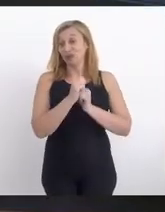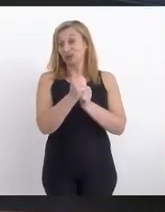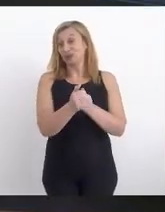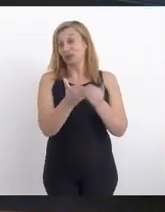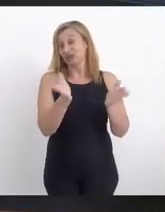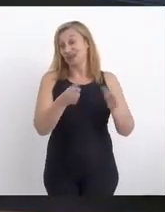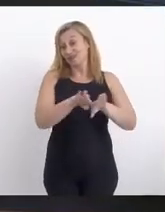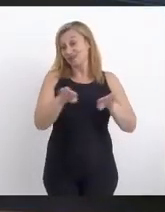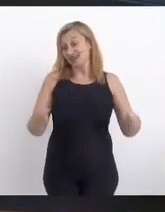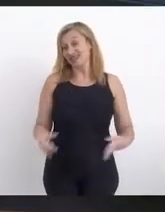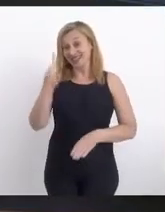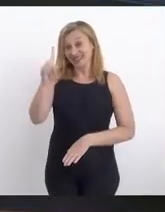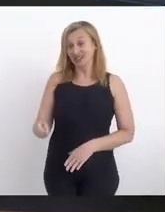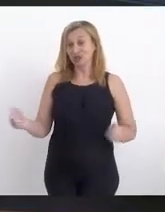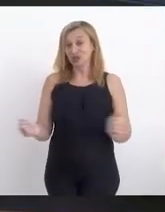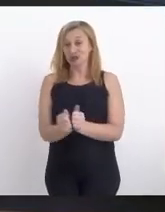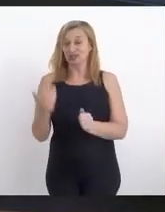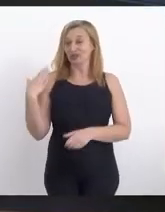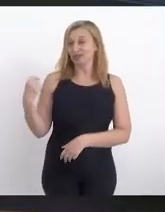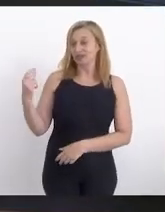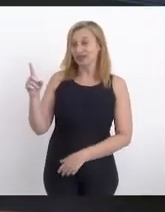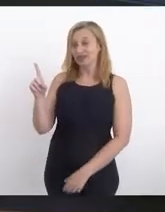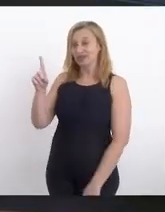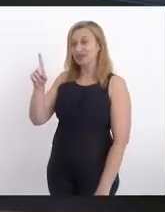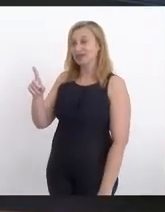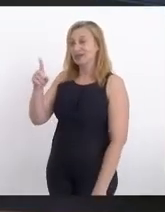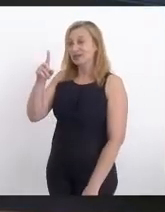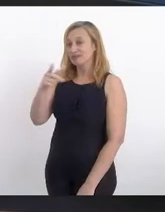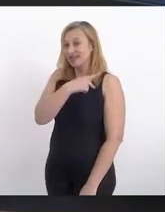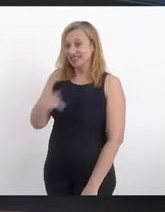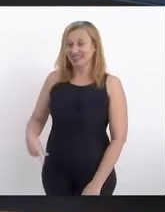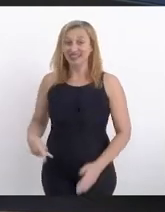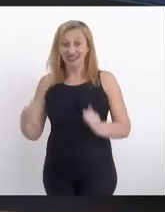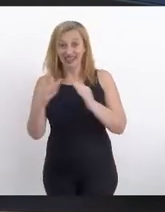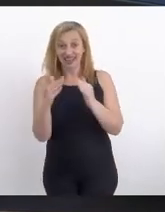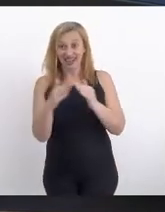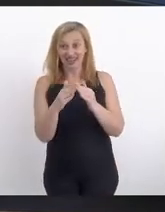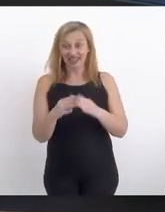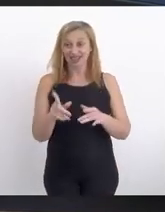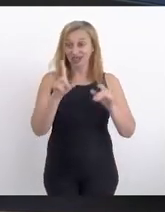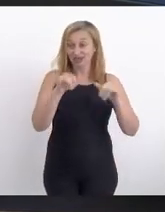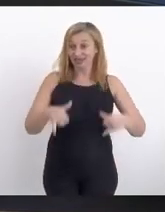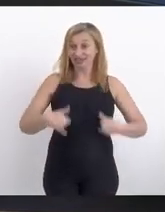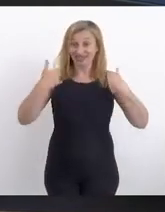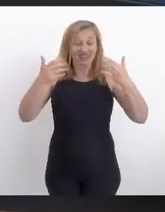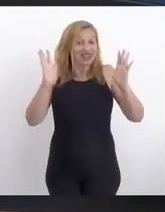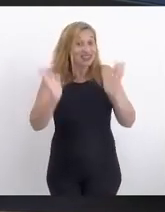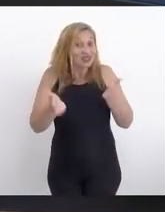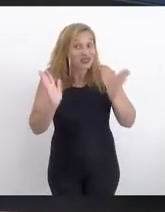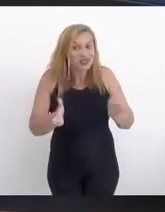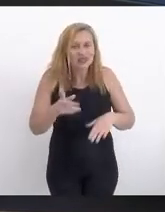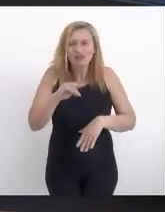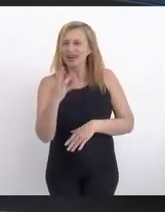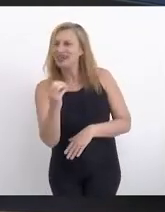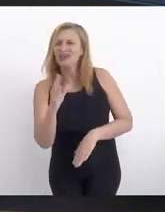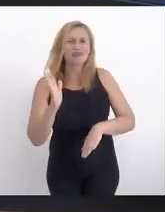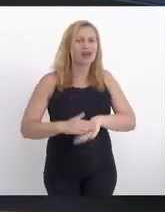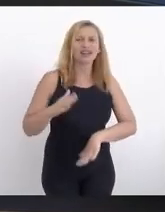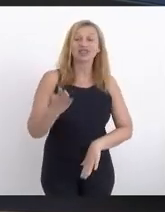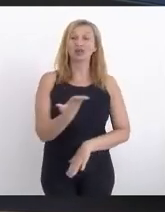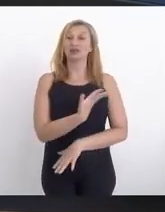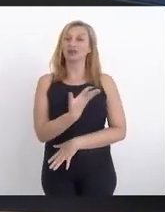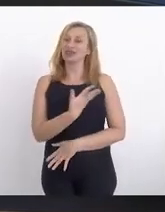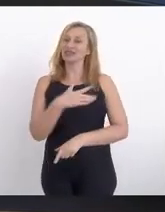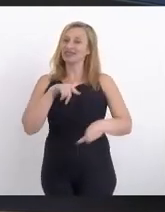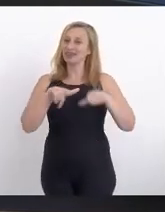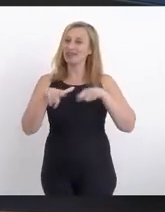na mesa diretora, ao lado do André Ciliano, presidente da casa, pela data de seu aniversário. Marquinho é mais que um colega